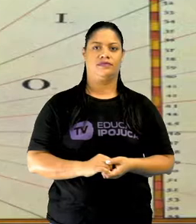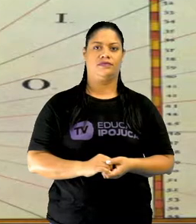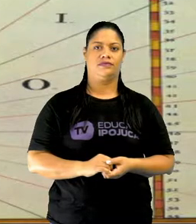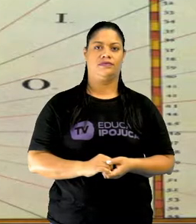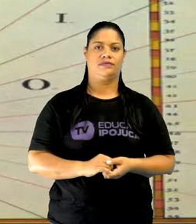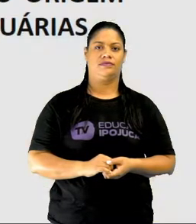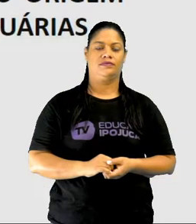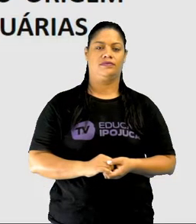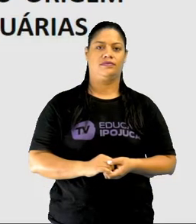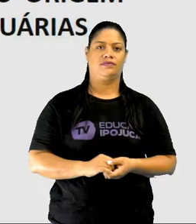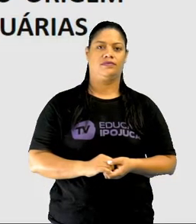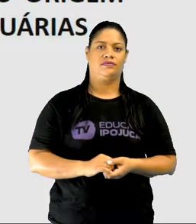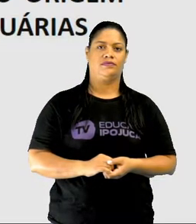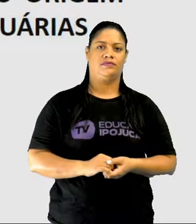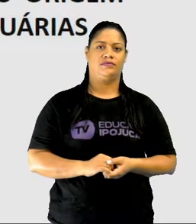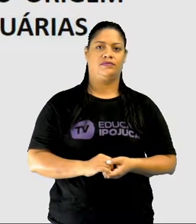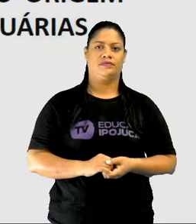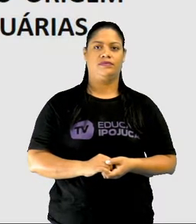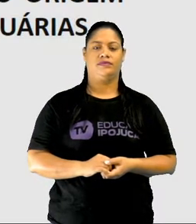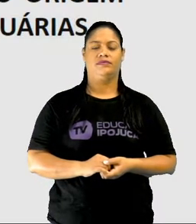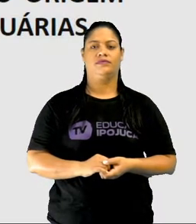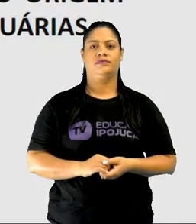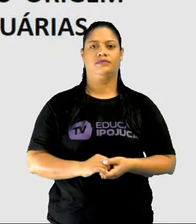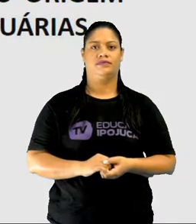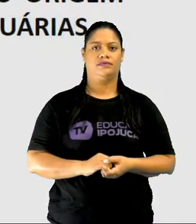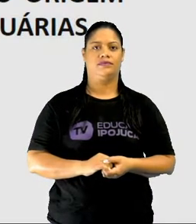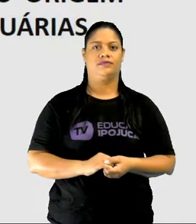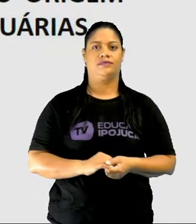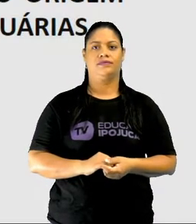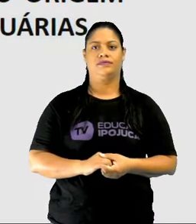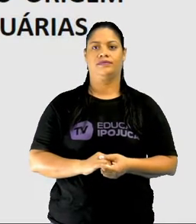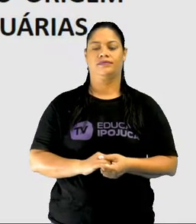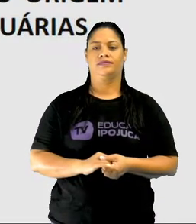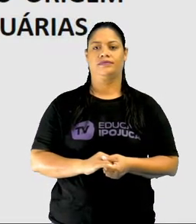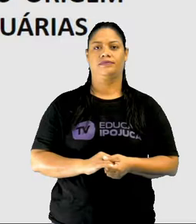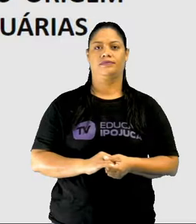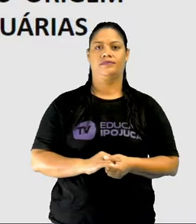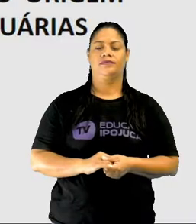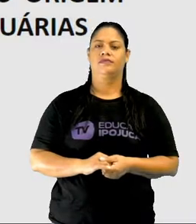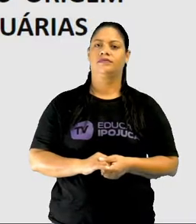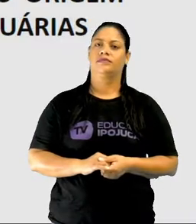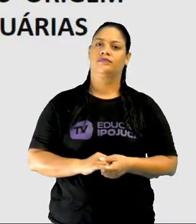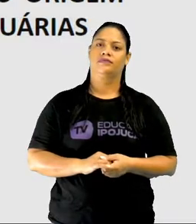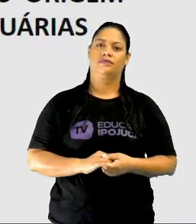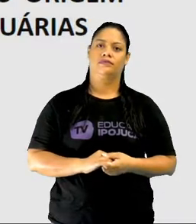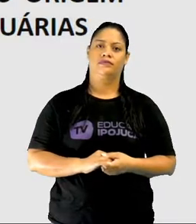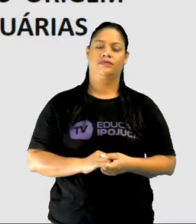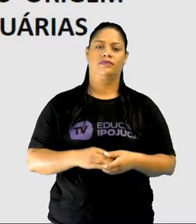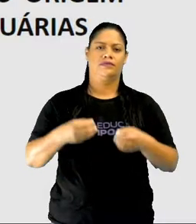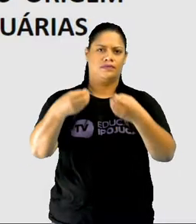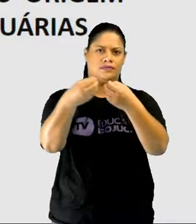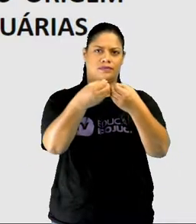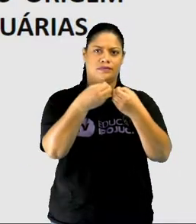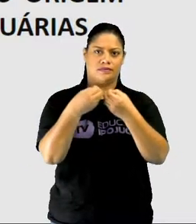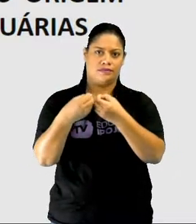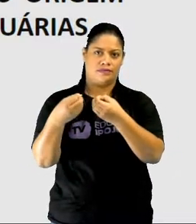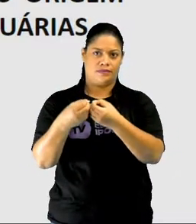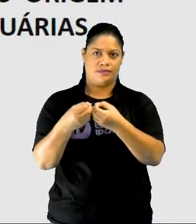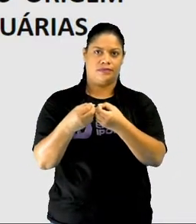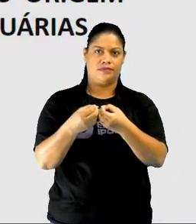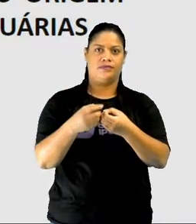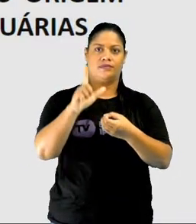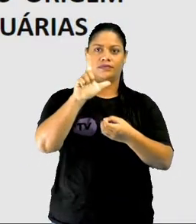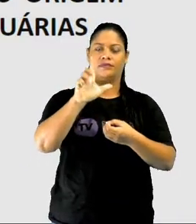tratado. Ok? A ocupação limitava-se ao litoral do